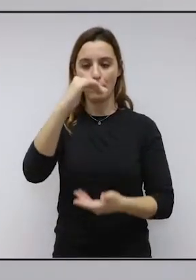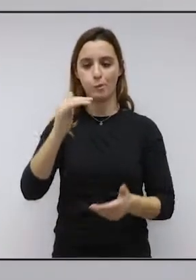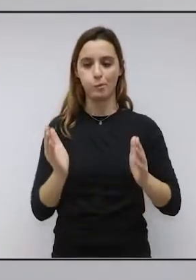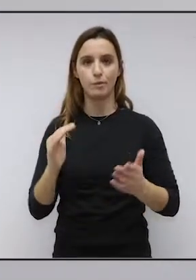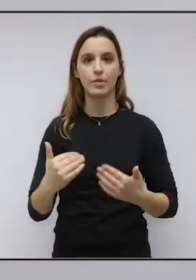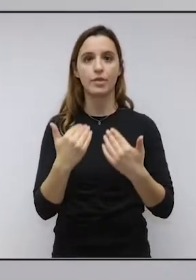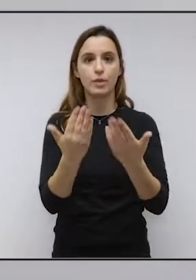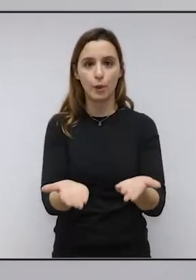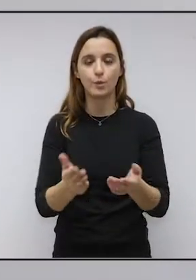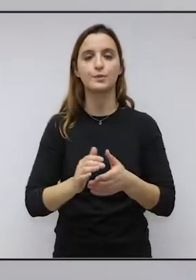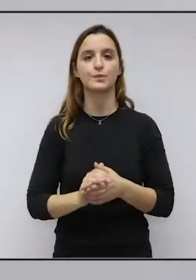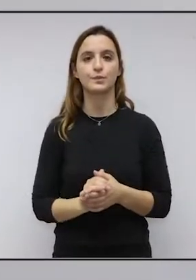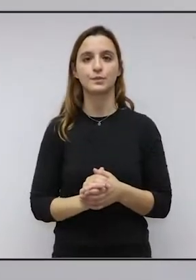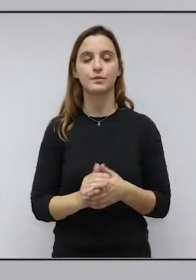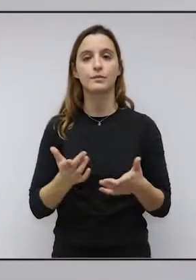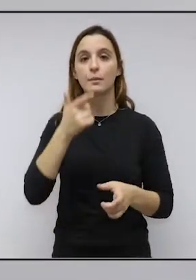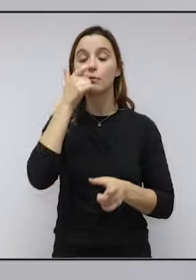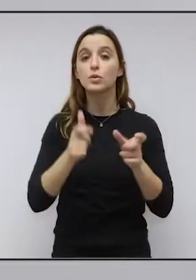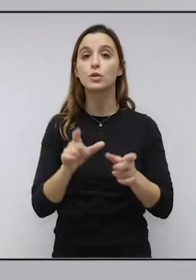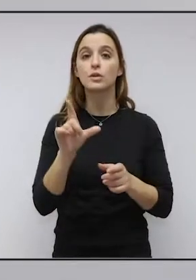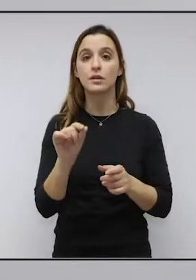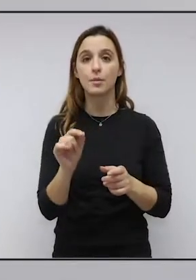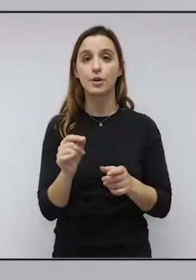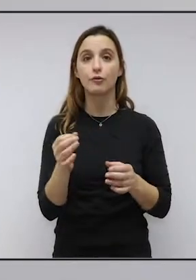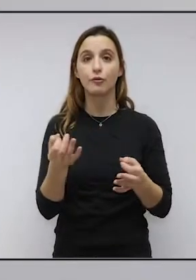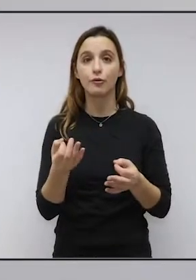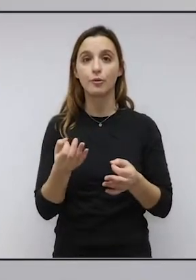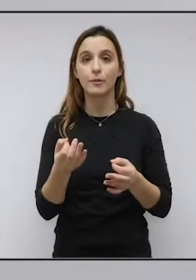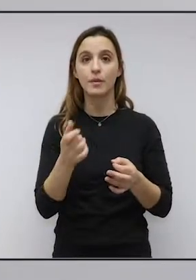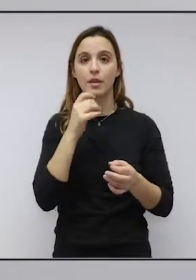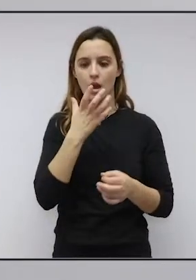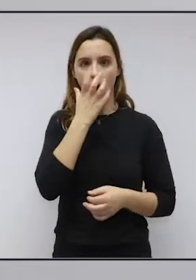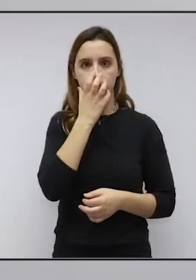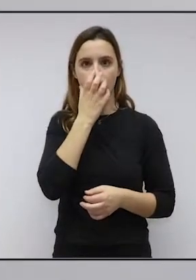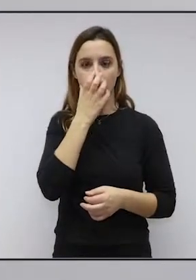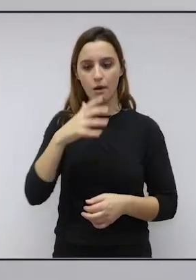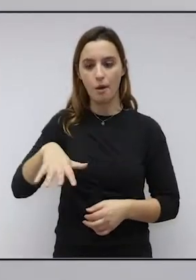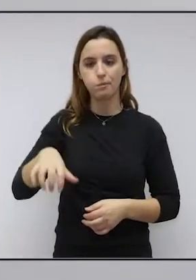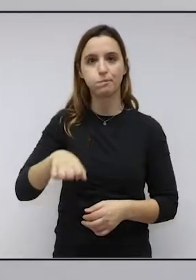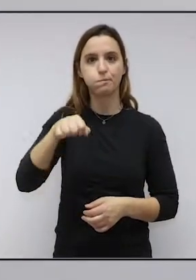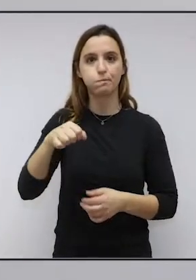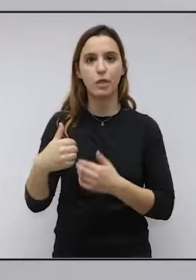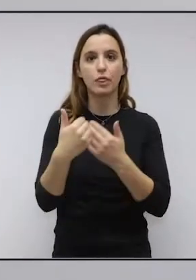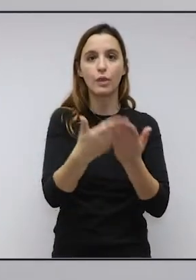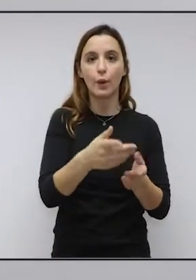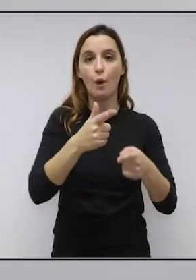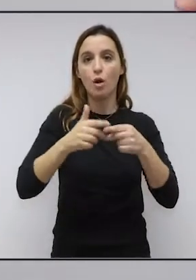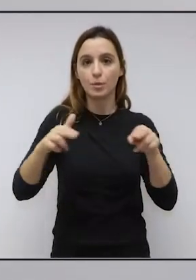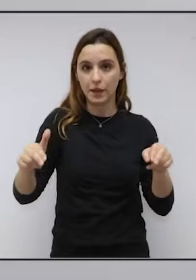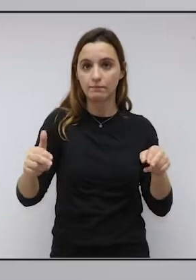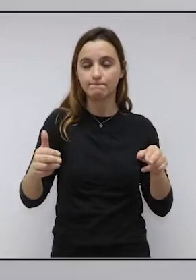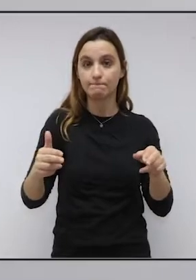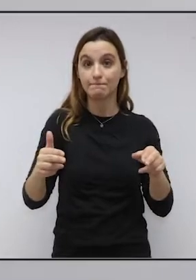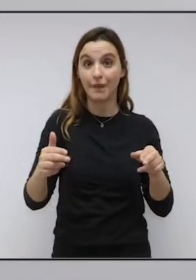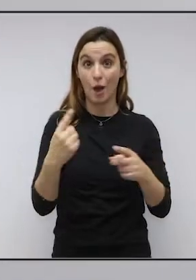garrafa de água, até àqueles que se mobilizaram para oferecer ventiladores portáteis ao hospital e que muitos